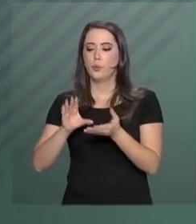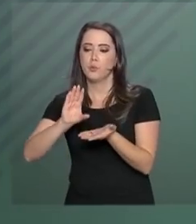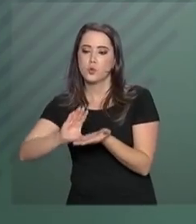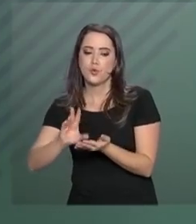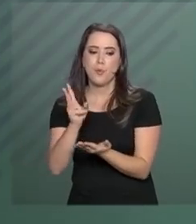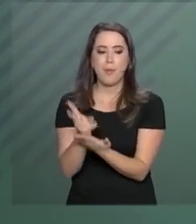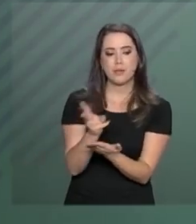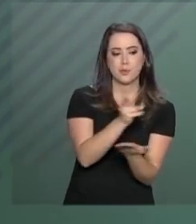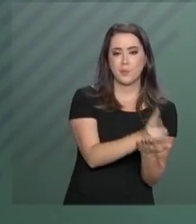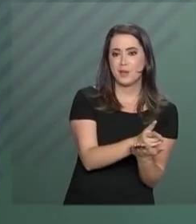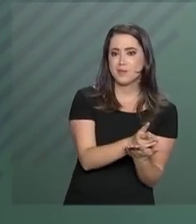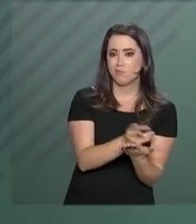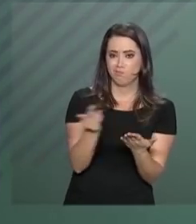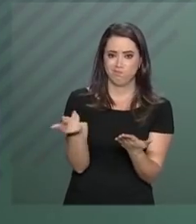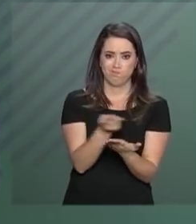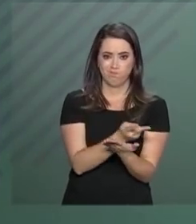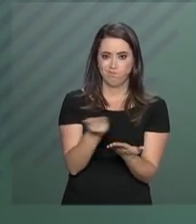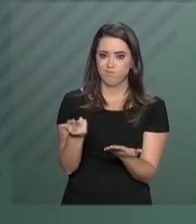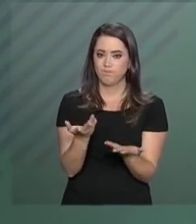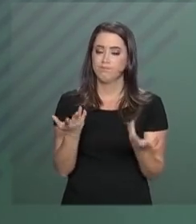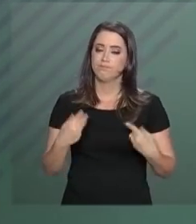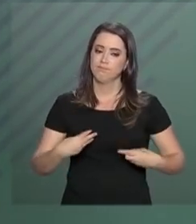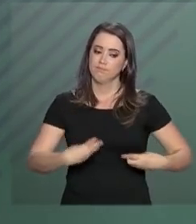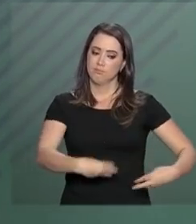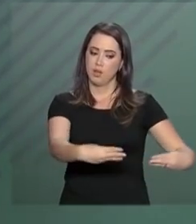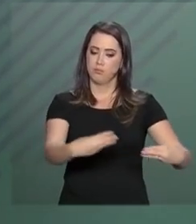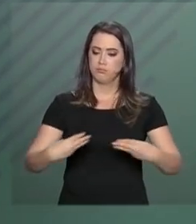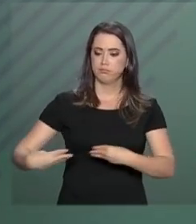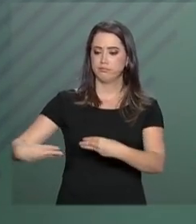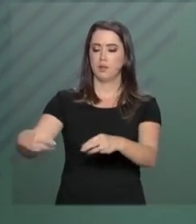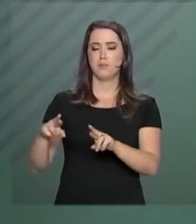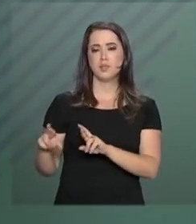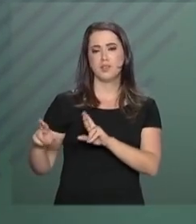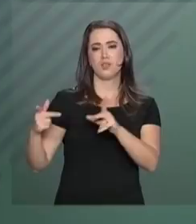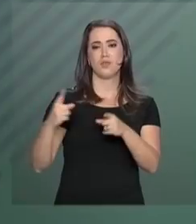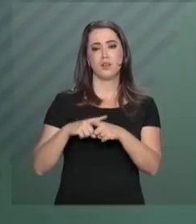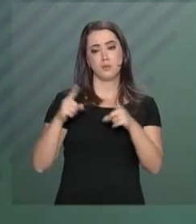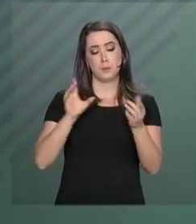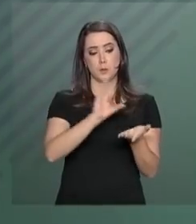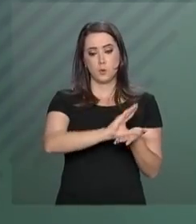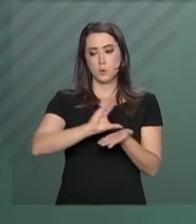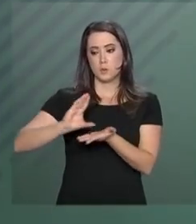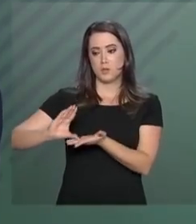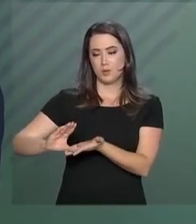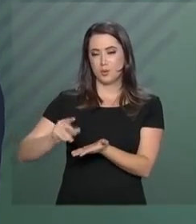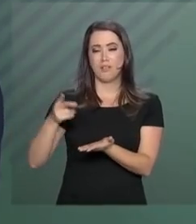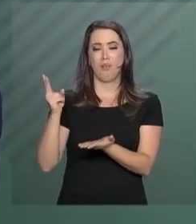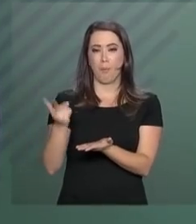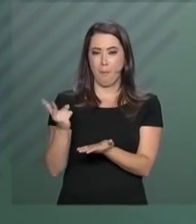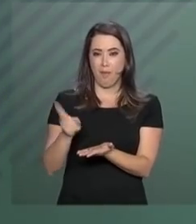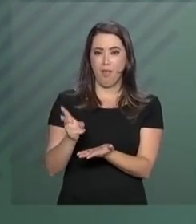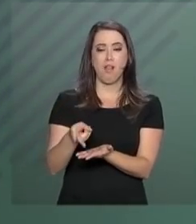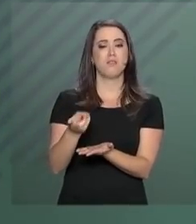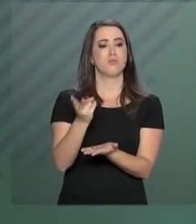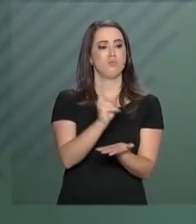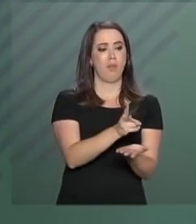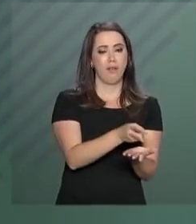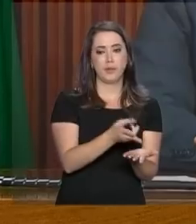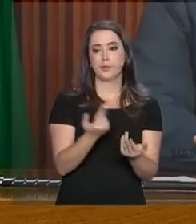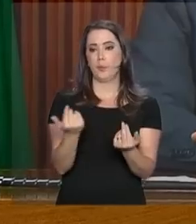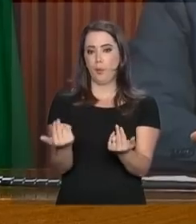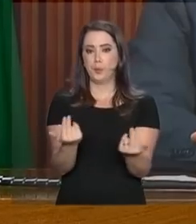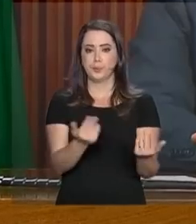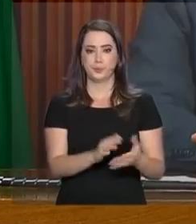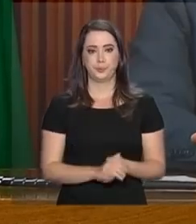sobrepõem, sendo repetidos em ministérios diferentes, conselhos que às vezes têm quase que a mesma